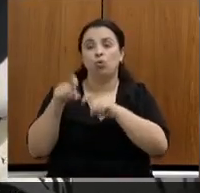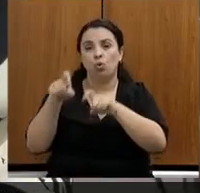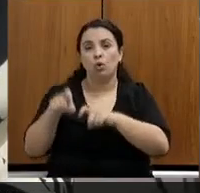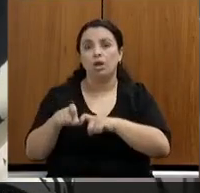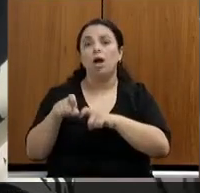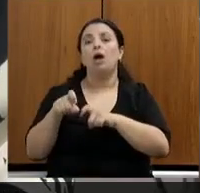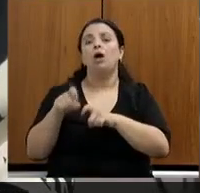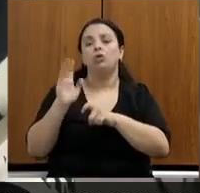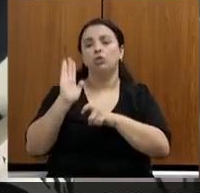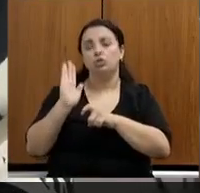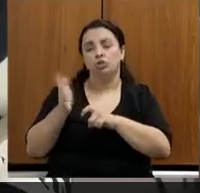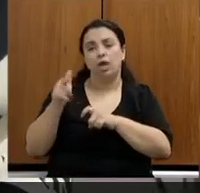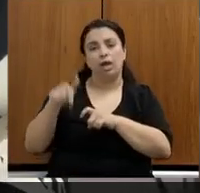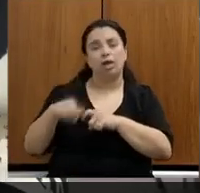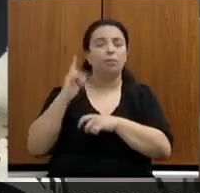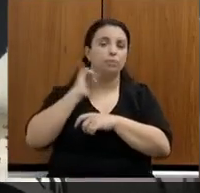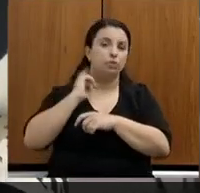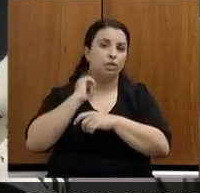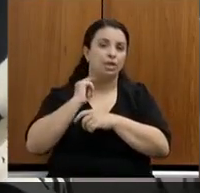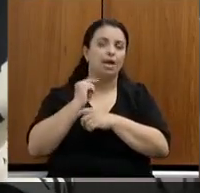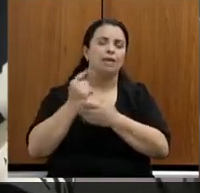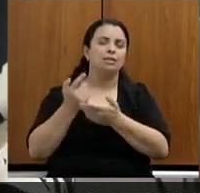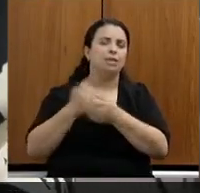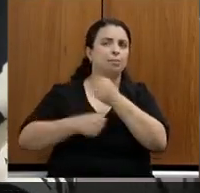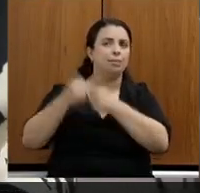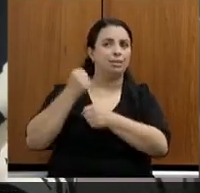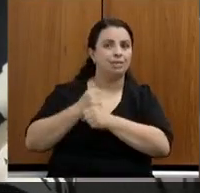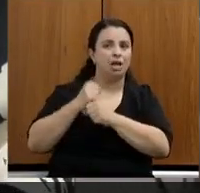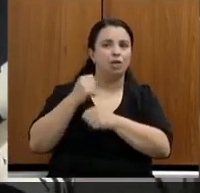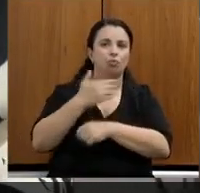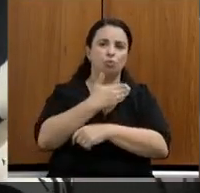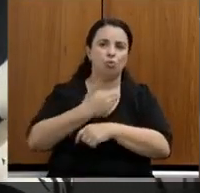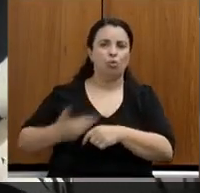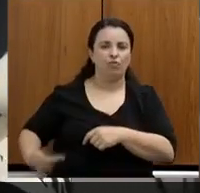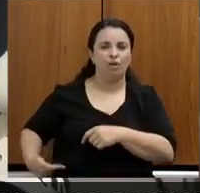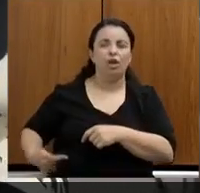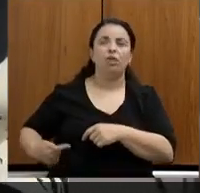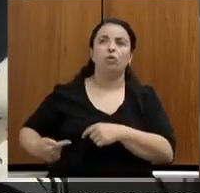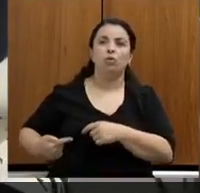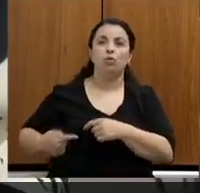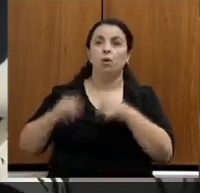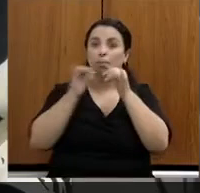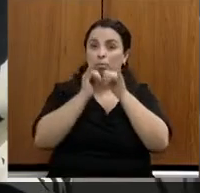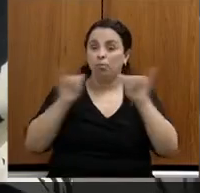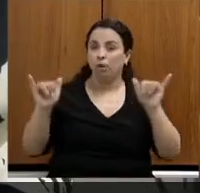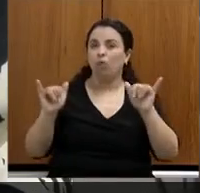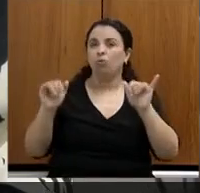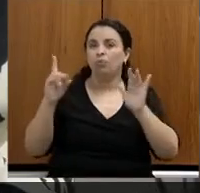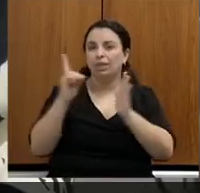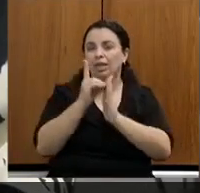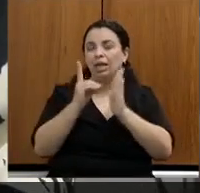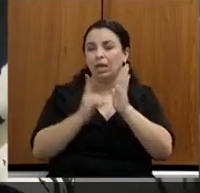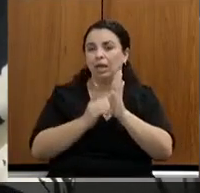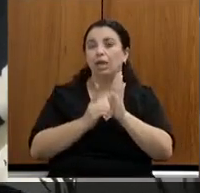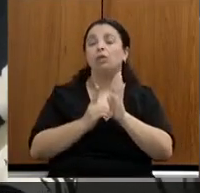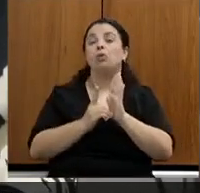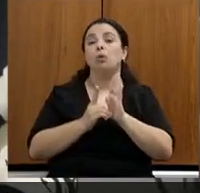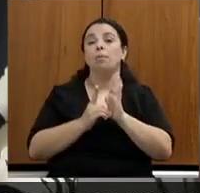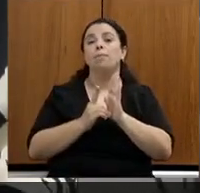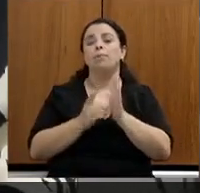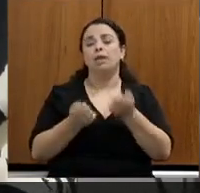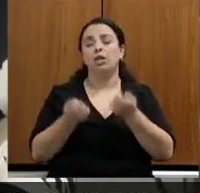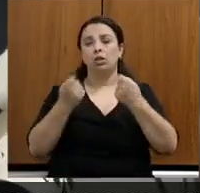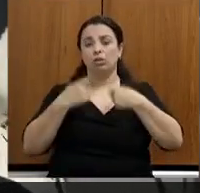dezembro do ano passado, o governador publicou o decreto regulamentando o PRA para que a gente possa dar condições de regularização